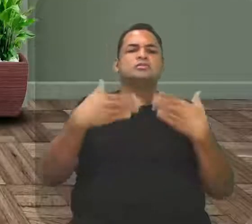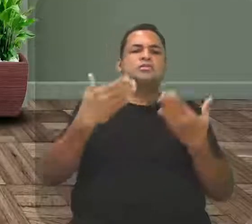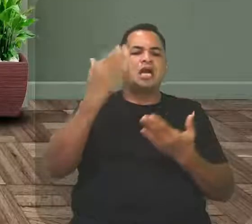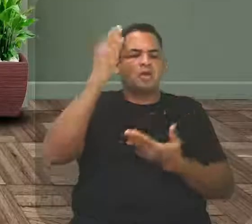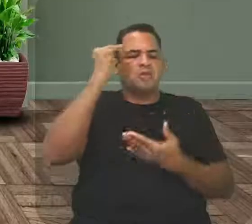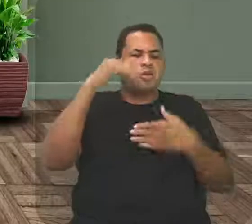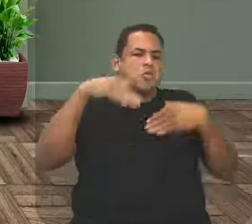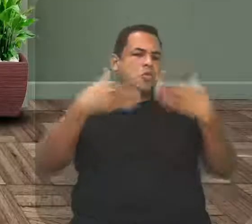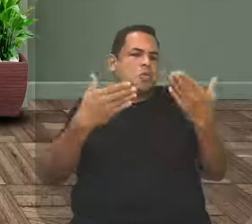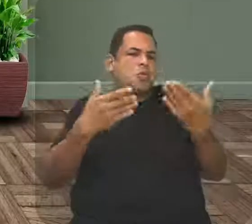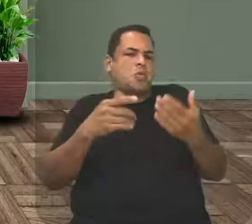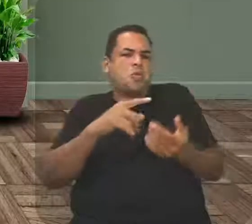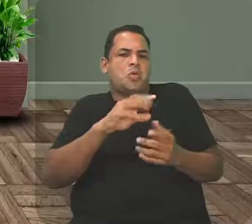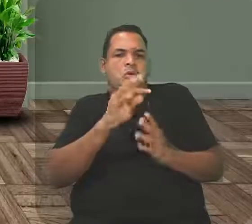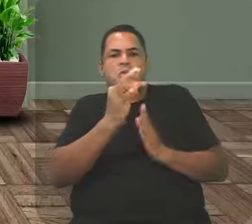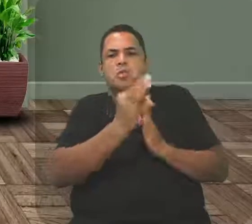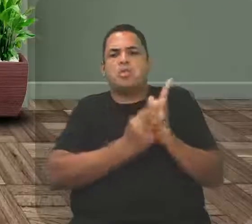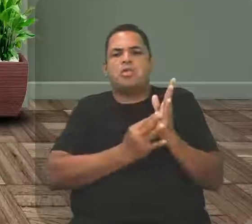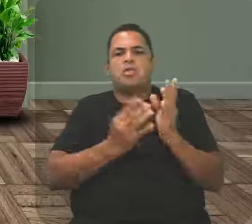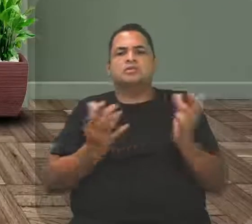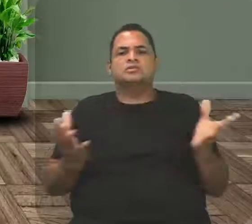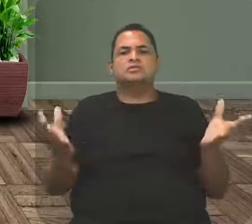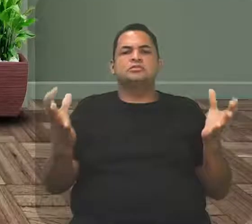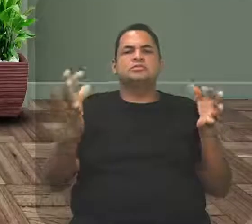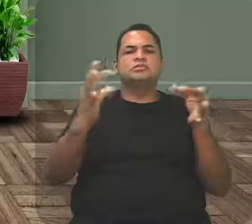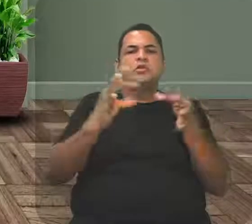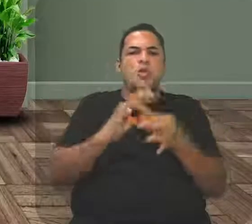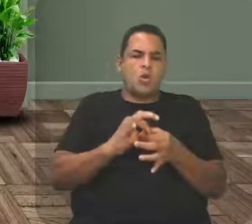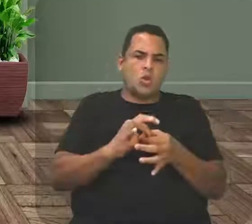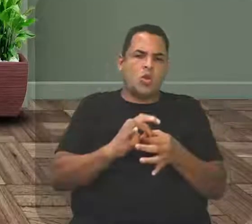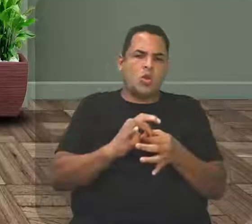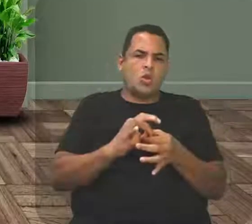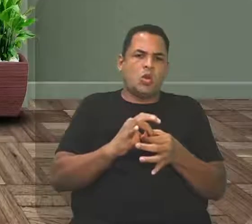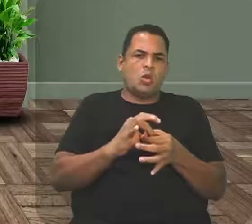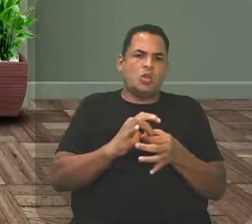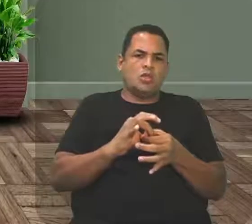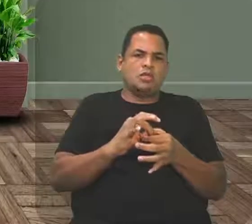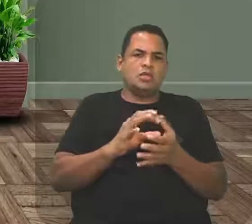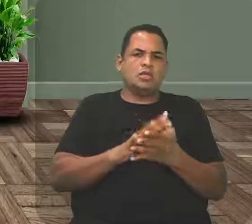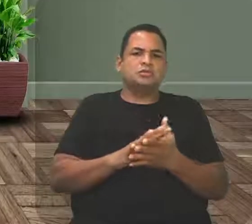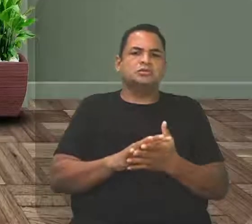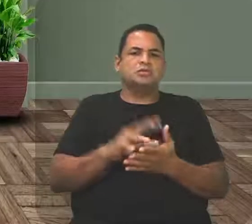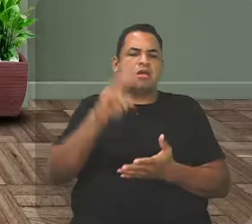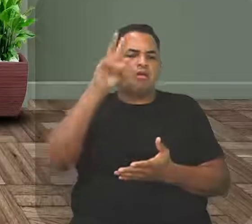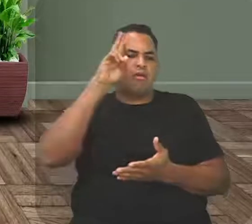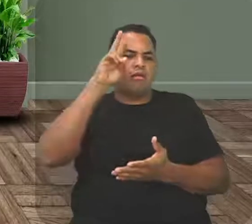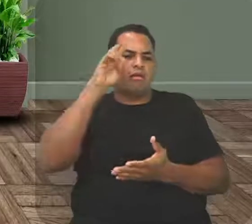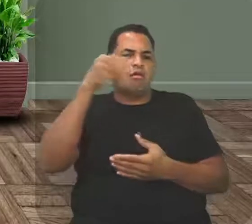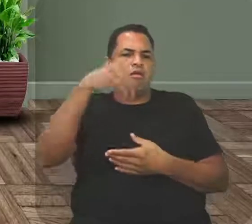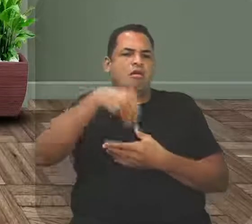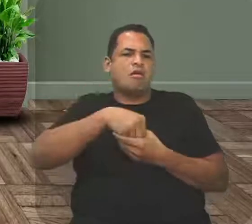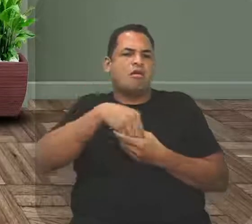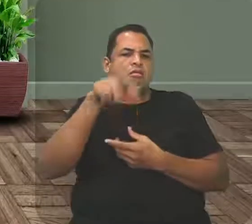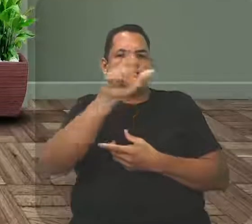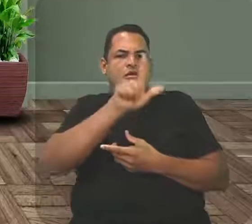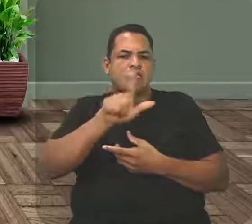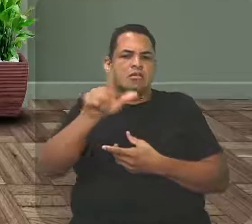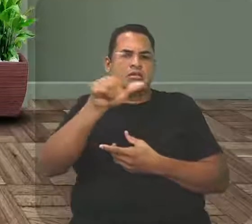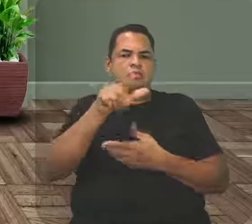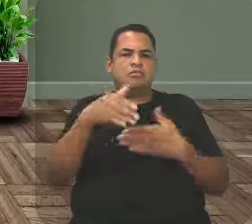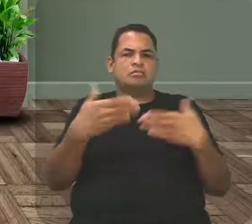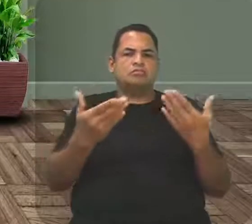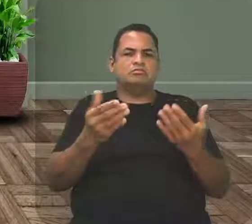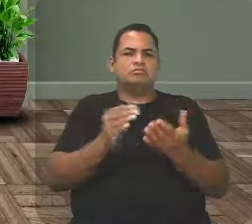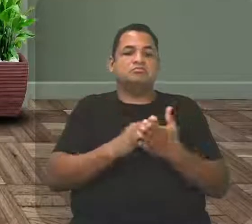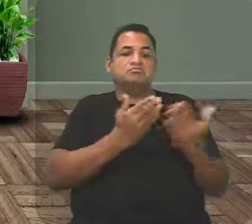literário, a gente chega àquele momento do contexto histórico da literatura. Isso mesmo, Nath. É